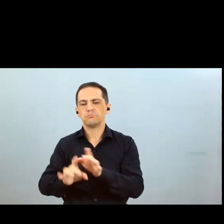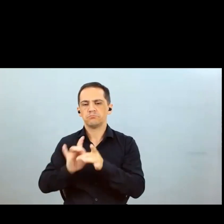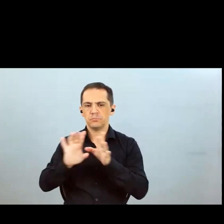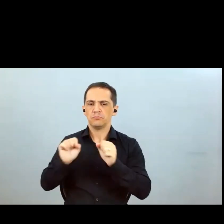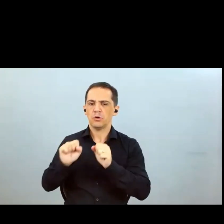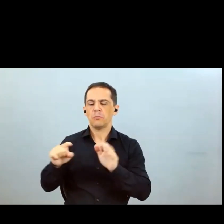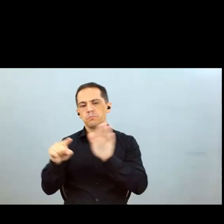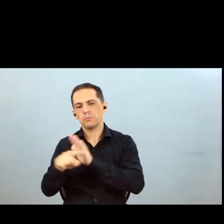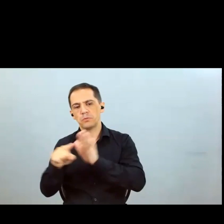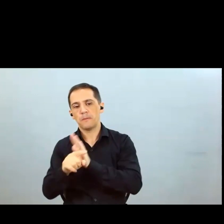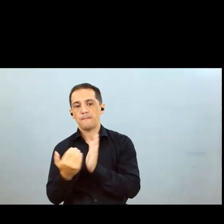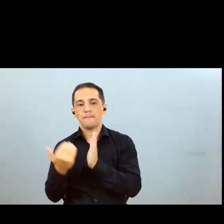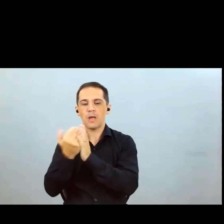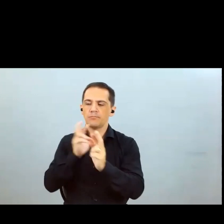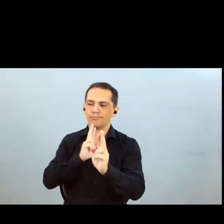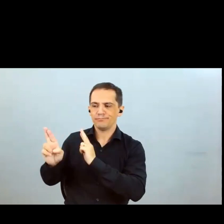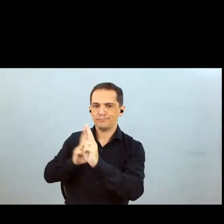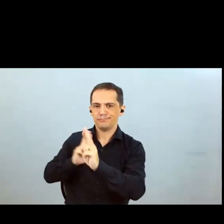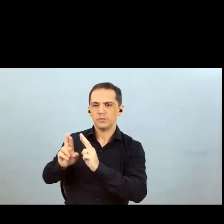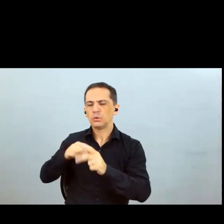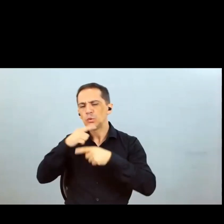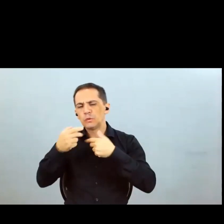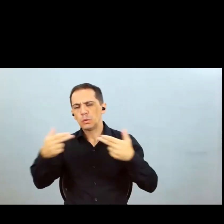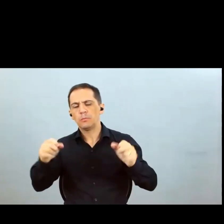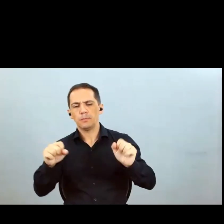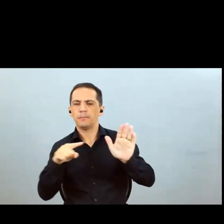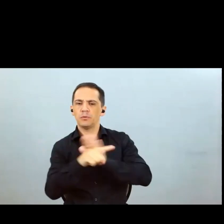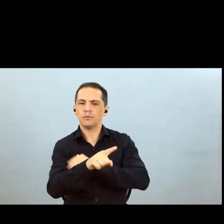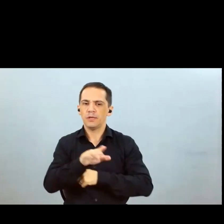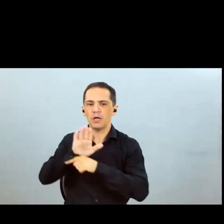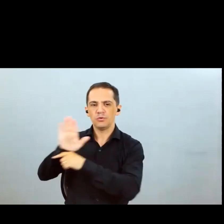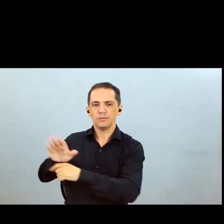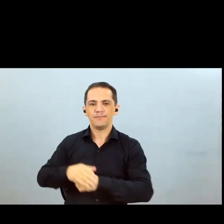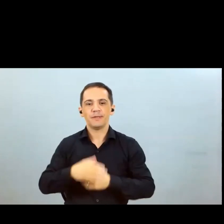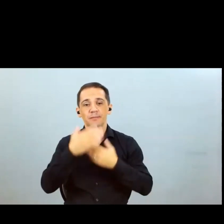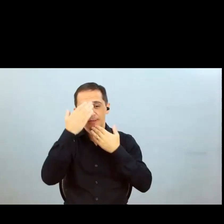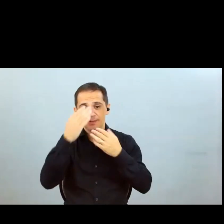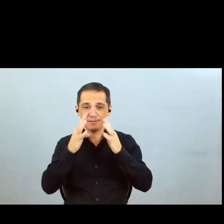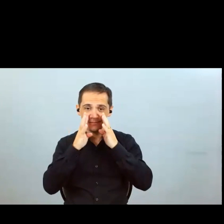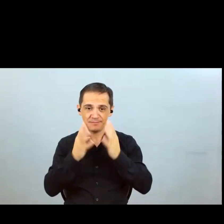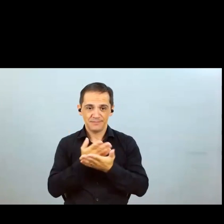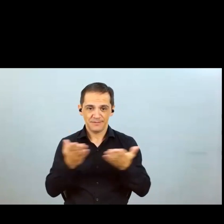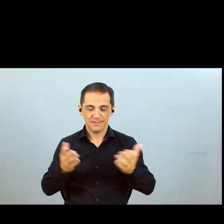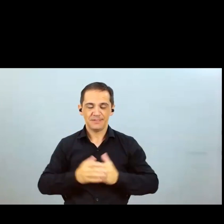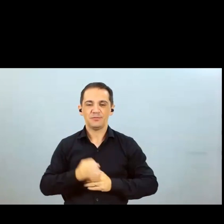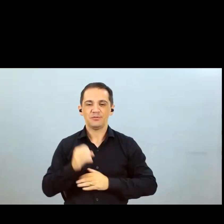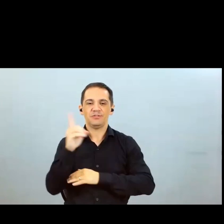novas perguntas e sanar quaisquer dúvidas muito obrigado aos participantes tenham um bom dia